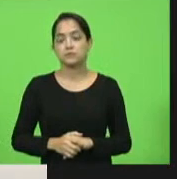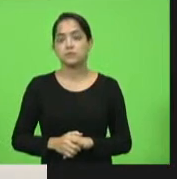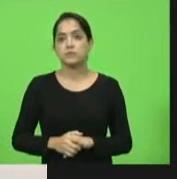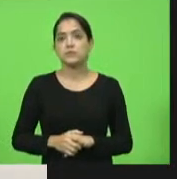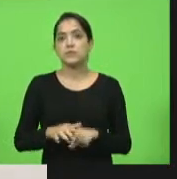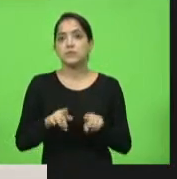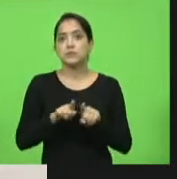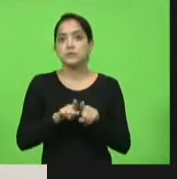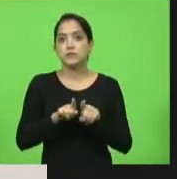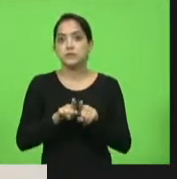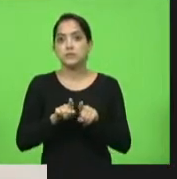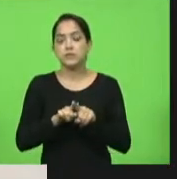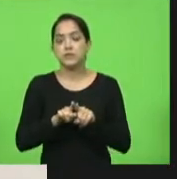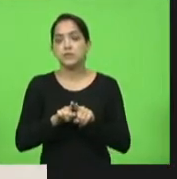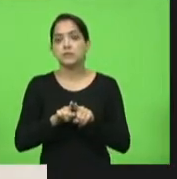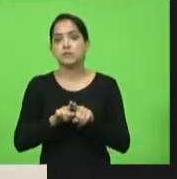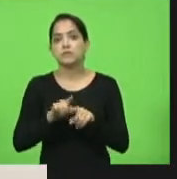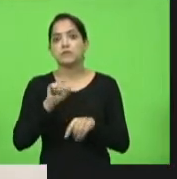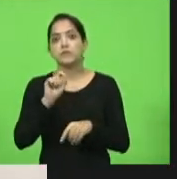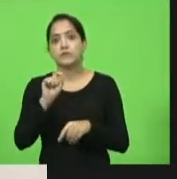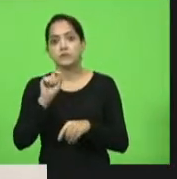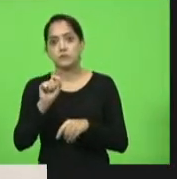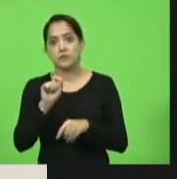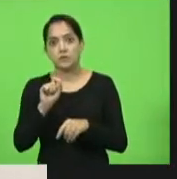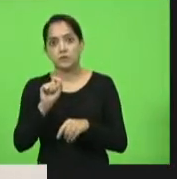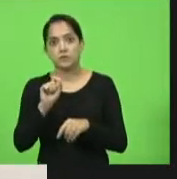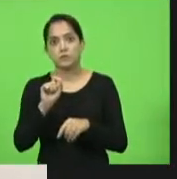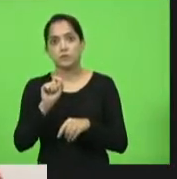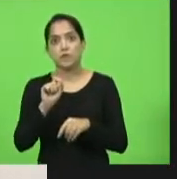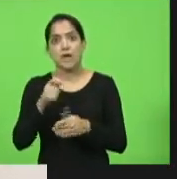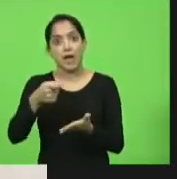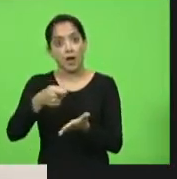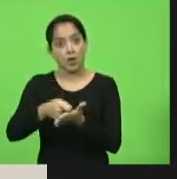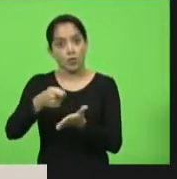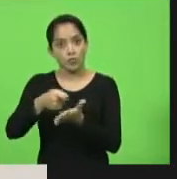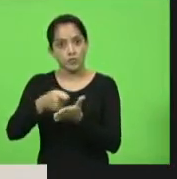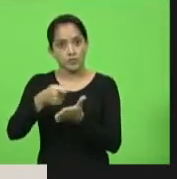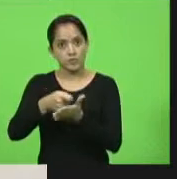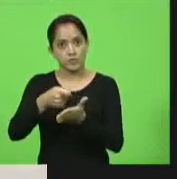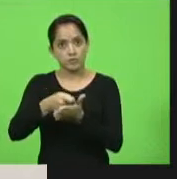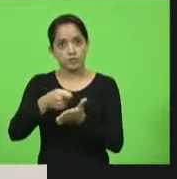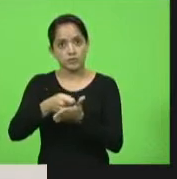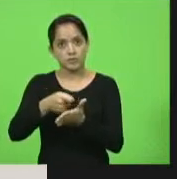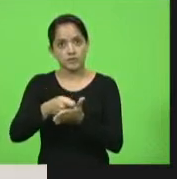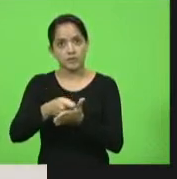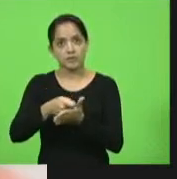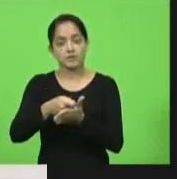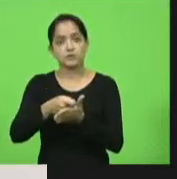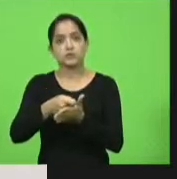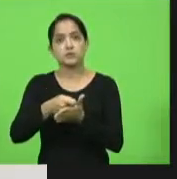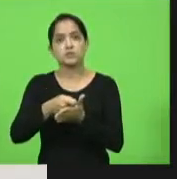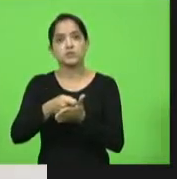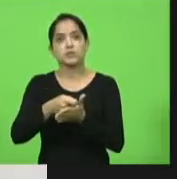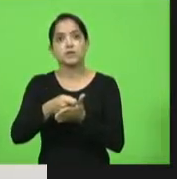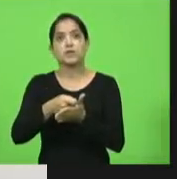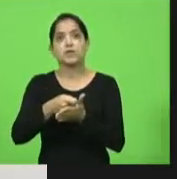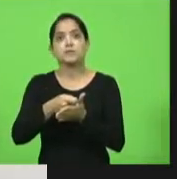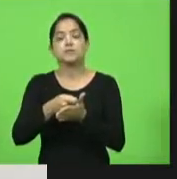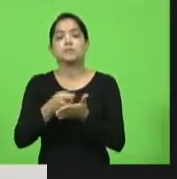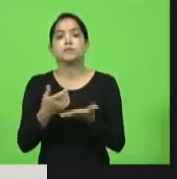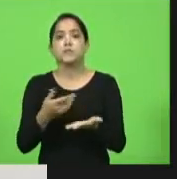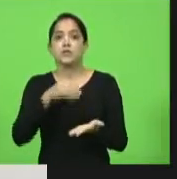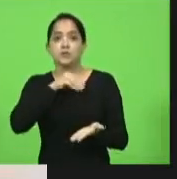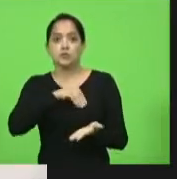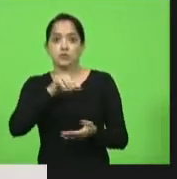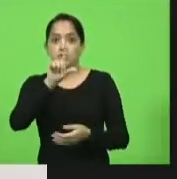acaba com a obrigatoriedade de reajuste do salário mínimo